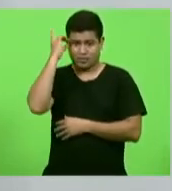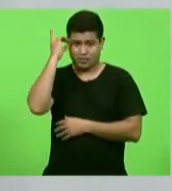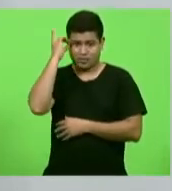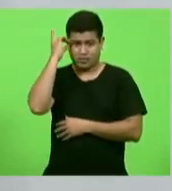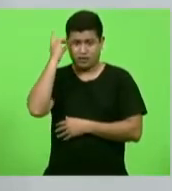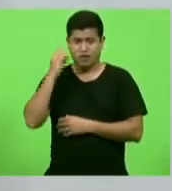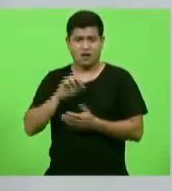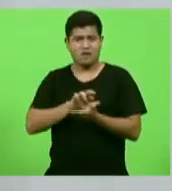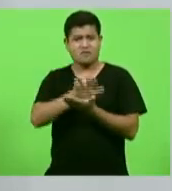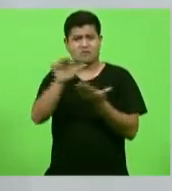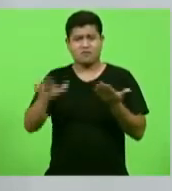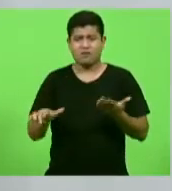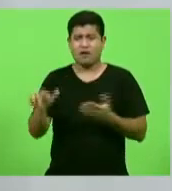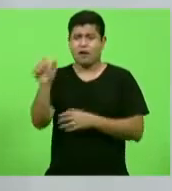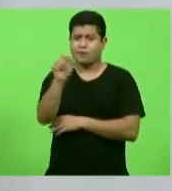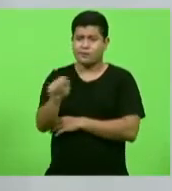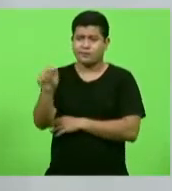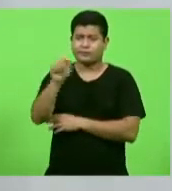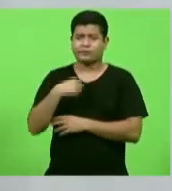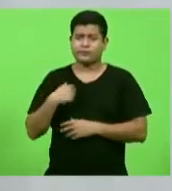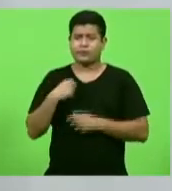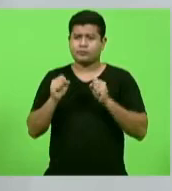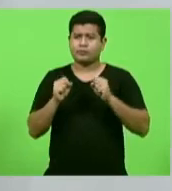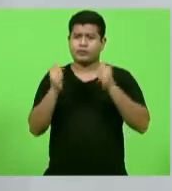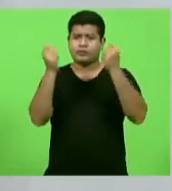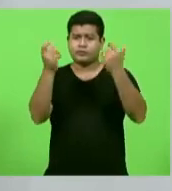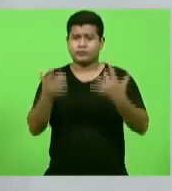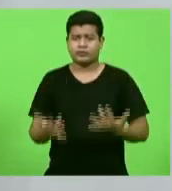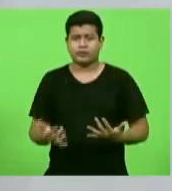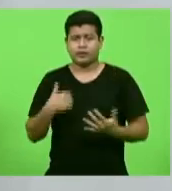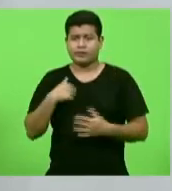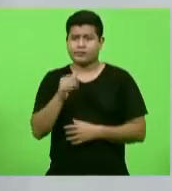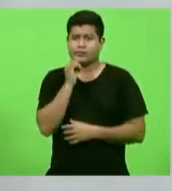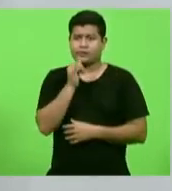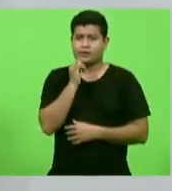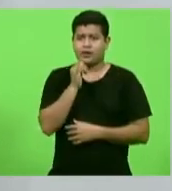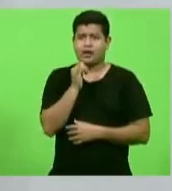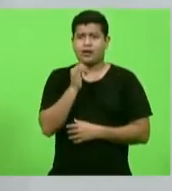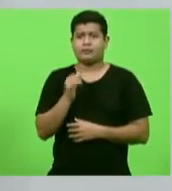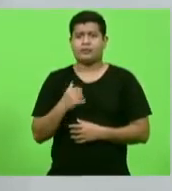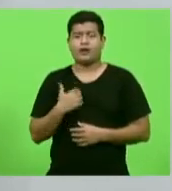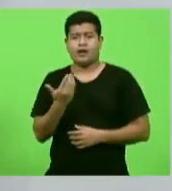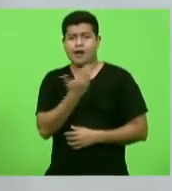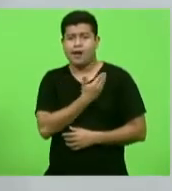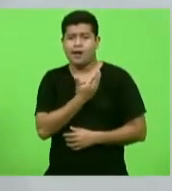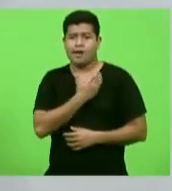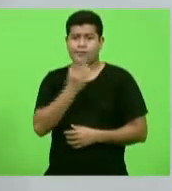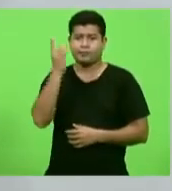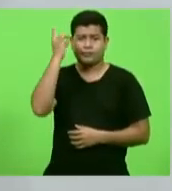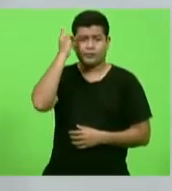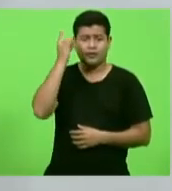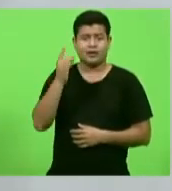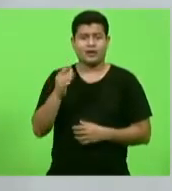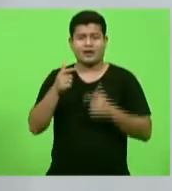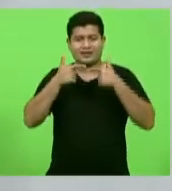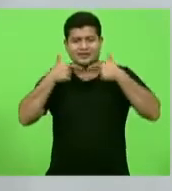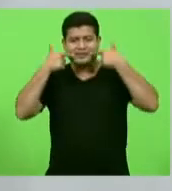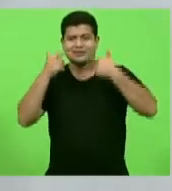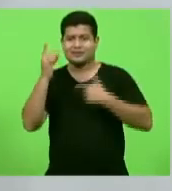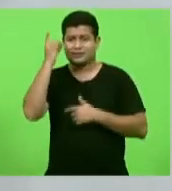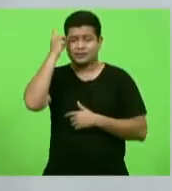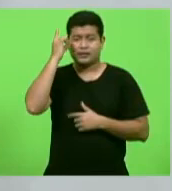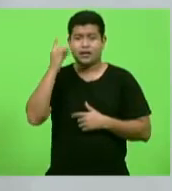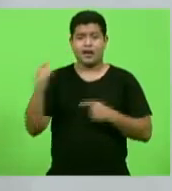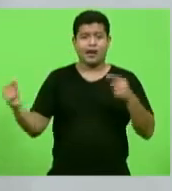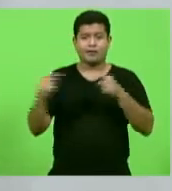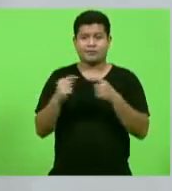várias associações, entre elas posso citar aqui Amor para Down, Amigos Down, Sorrir para Down, que é